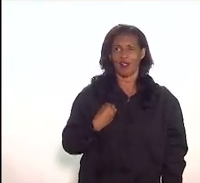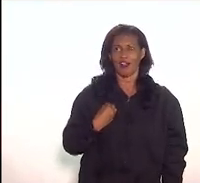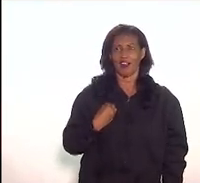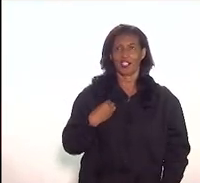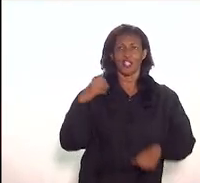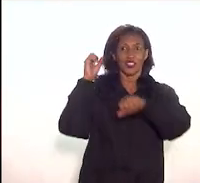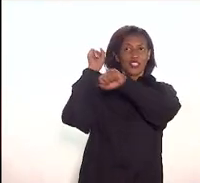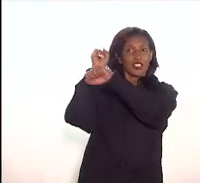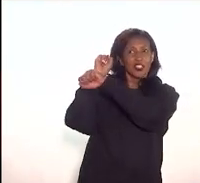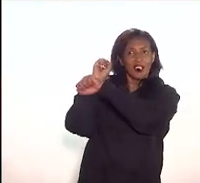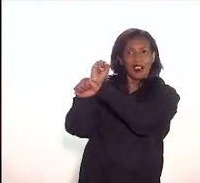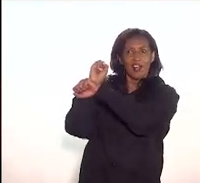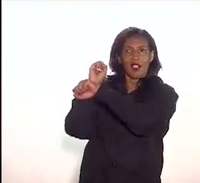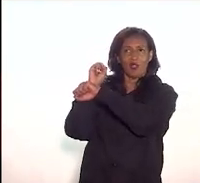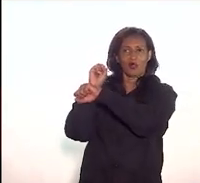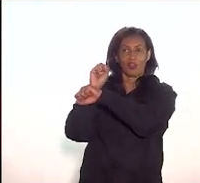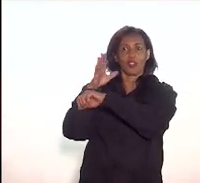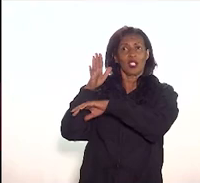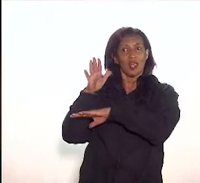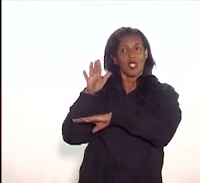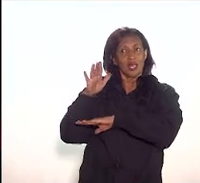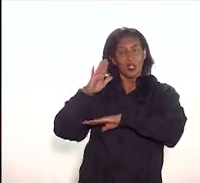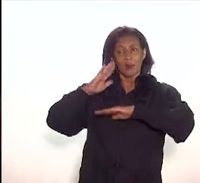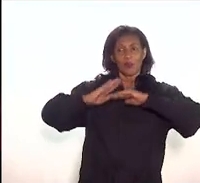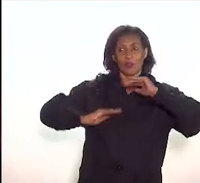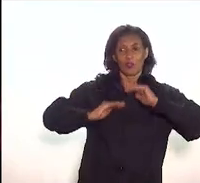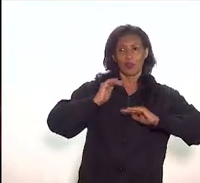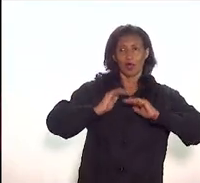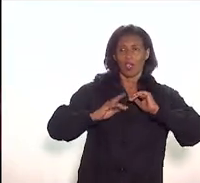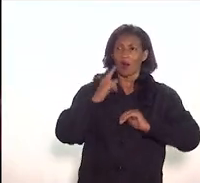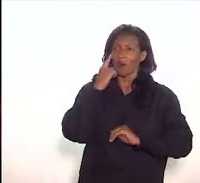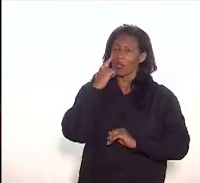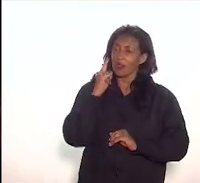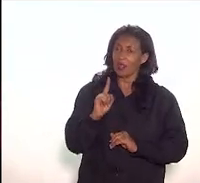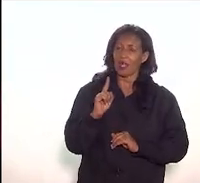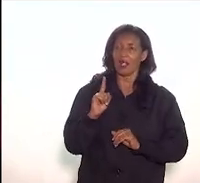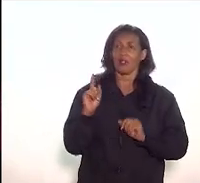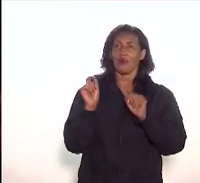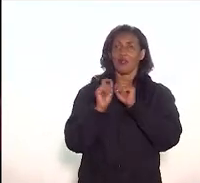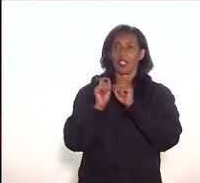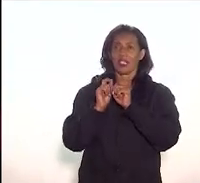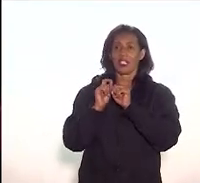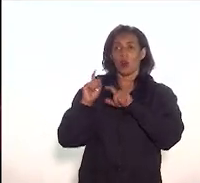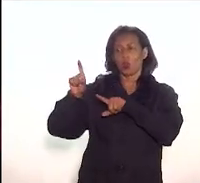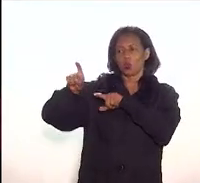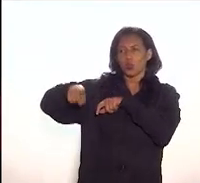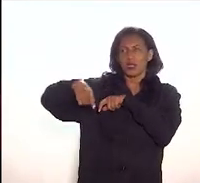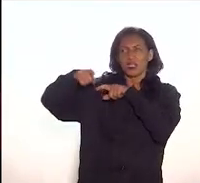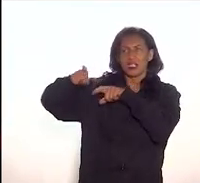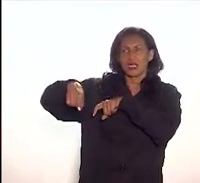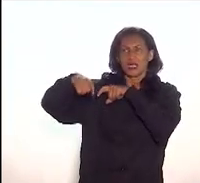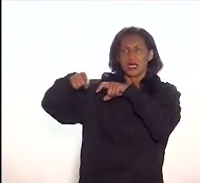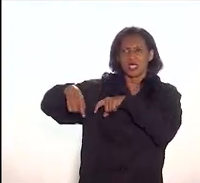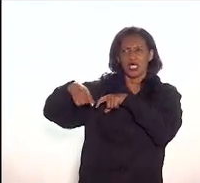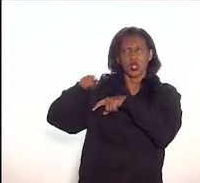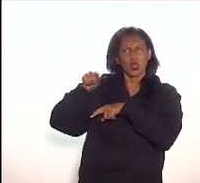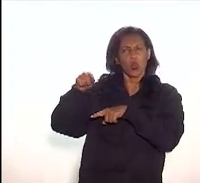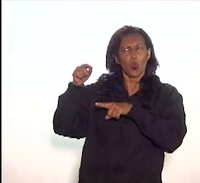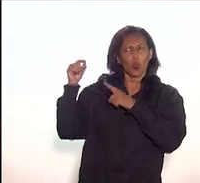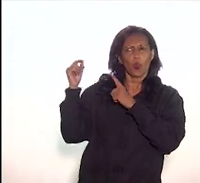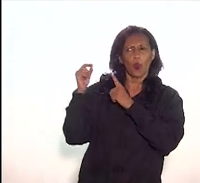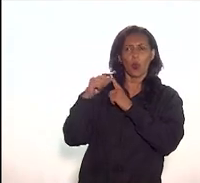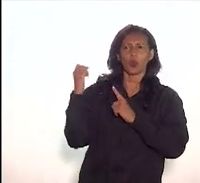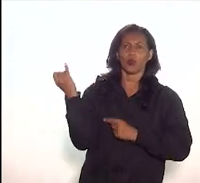quadro estaria disposto a gente fazer um enquadramento desse sítio e trabalhar esse sítio como um dos pontos do